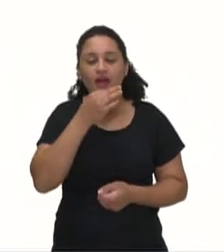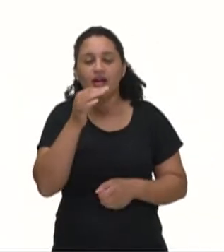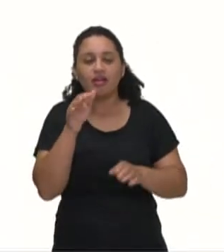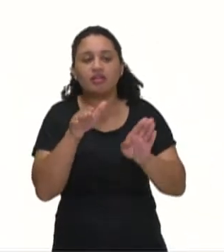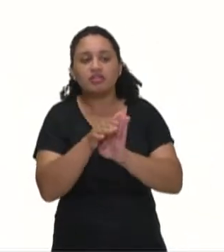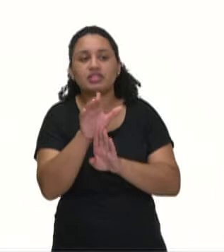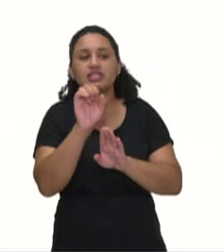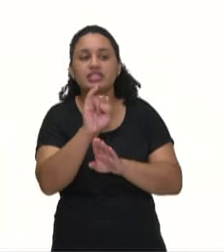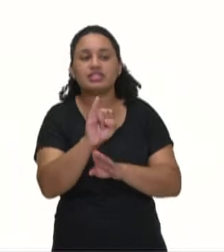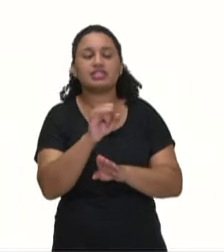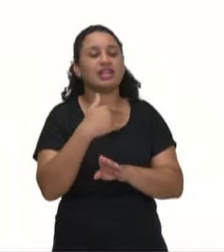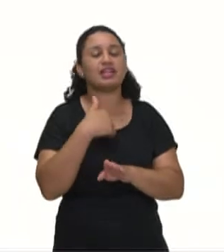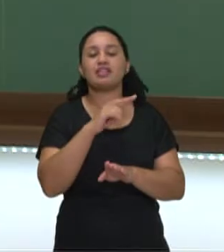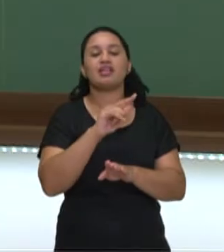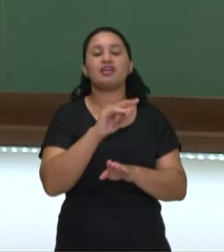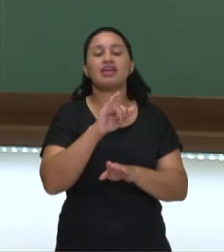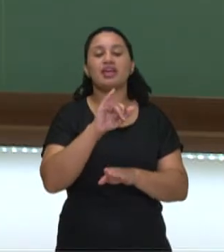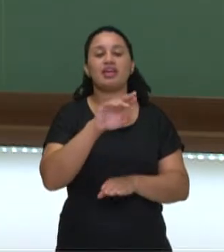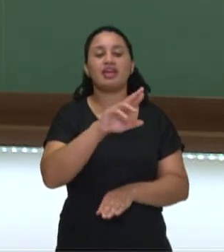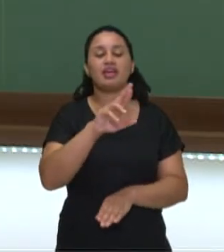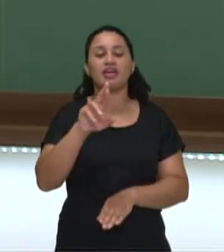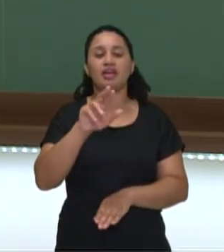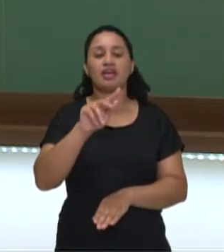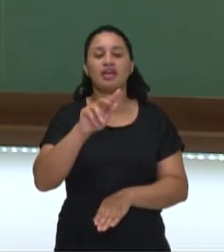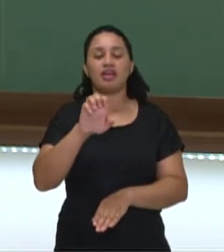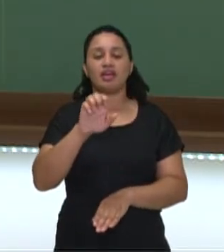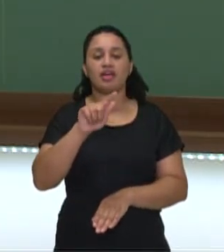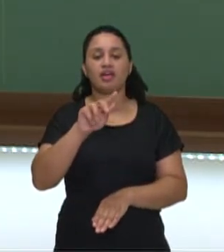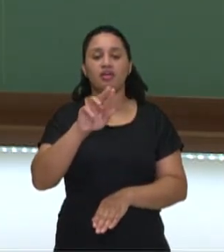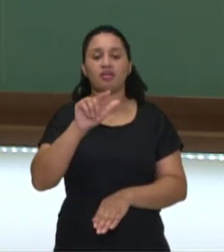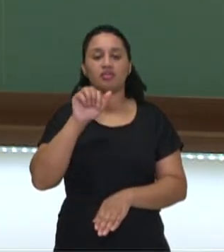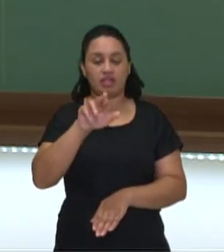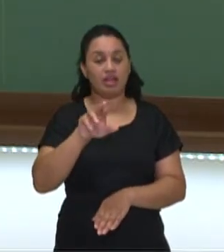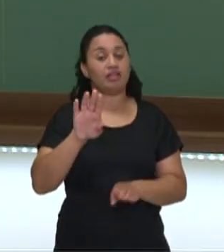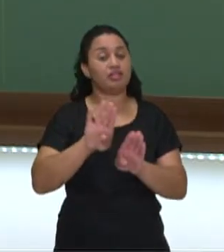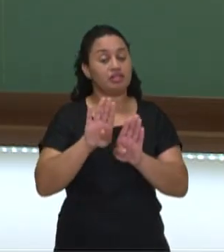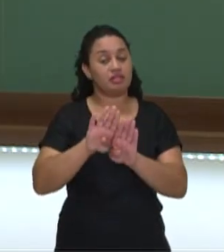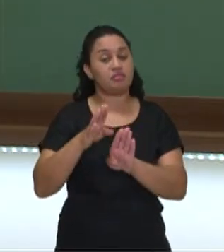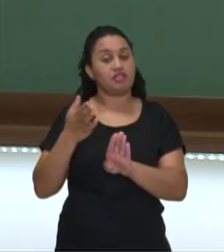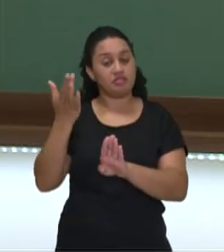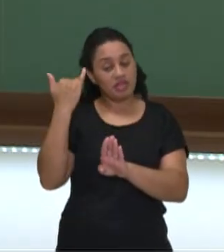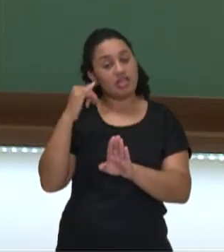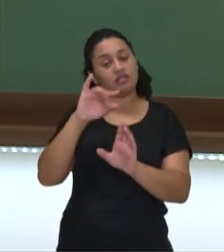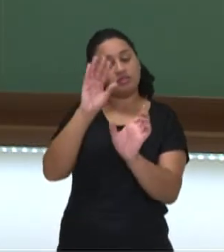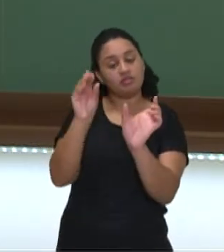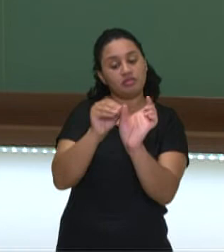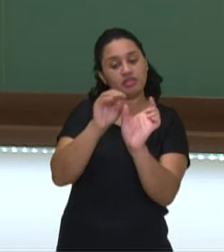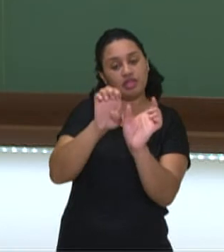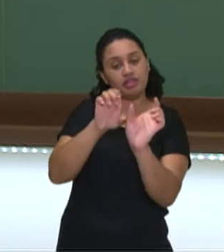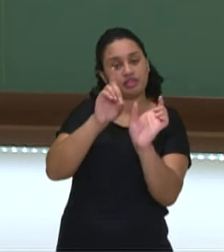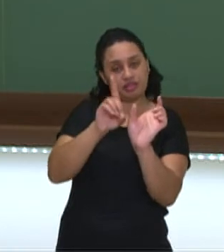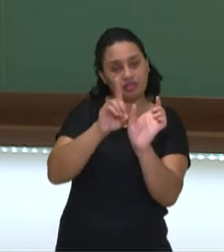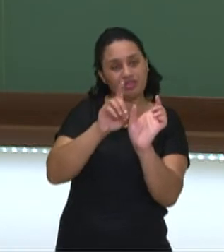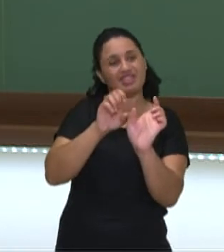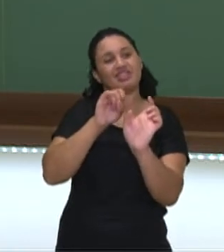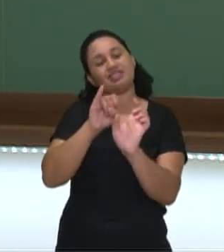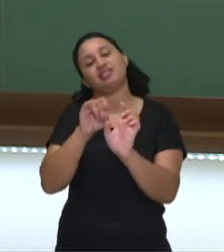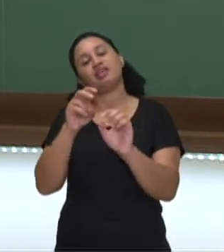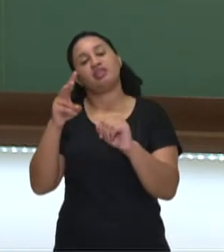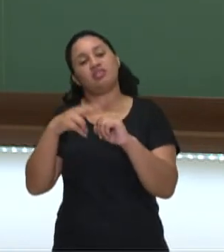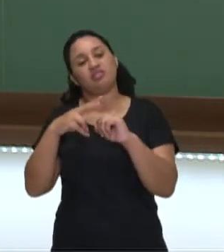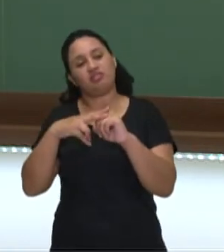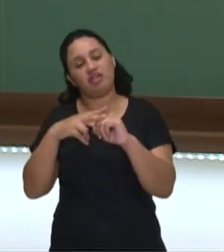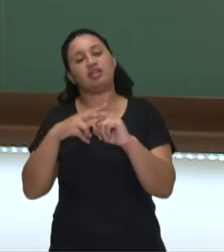um verbo irregular, ele é o mesmo do passado simples. Basta você colocar o ed, tá bom? Se for um verbo irregular,